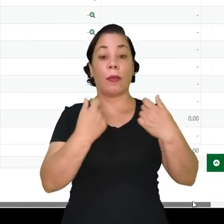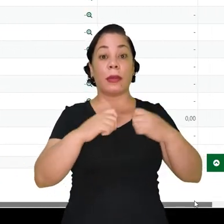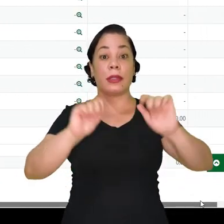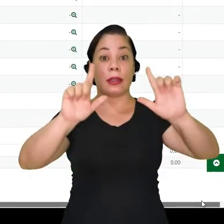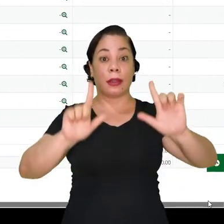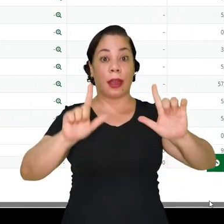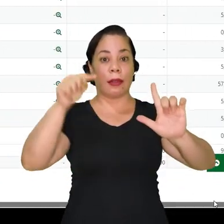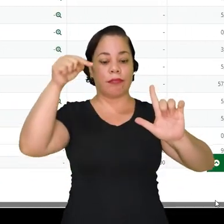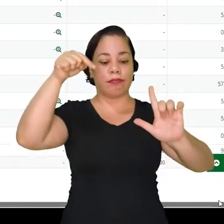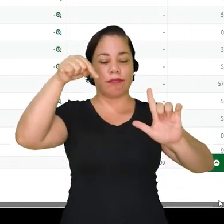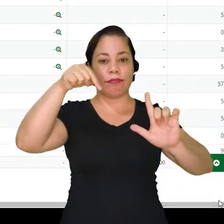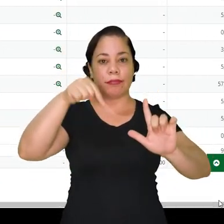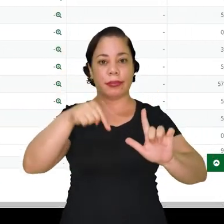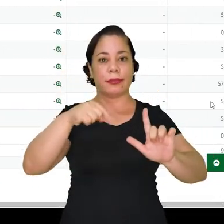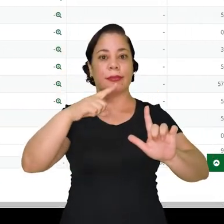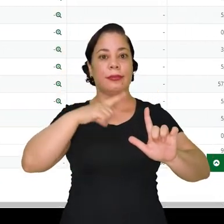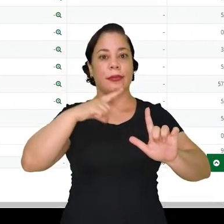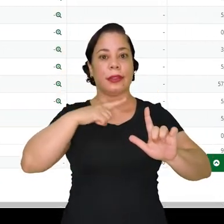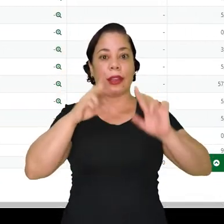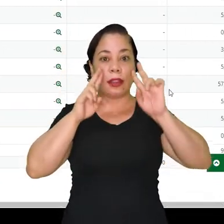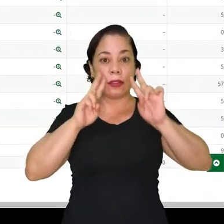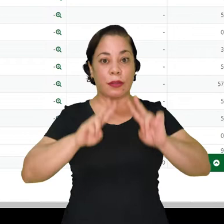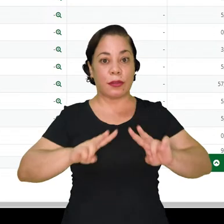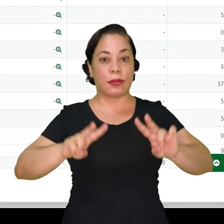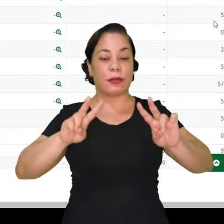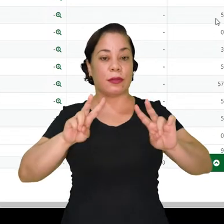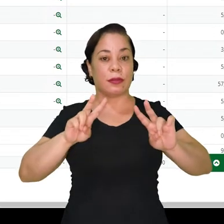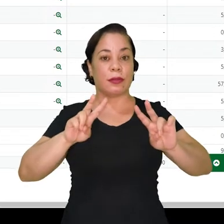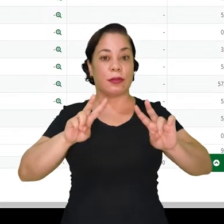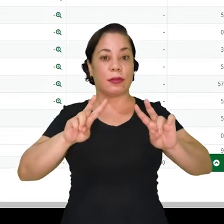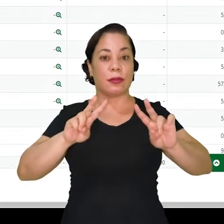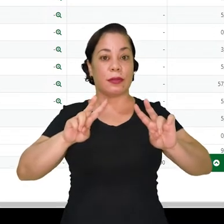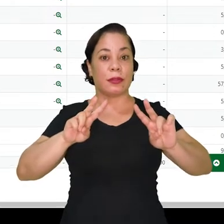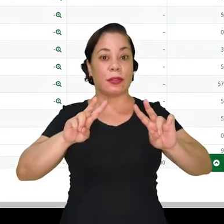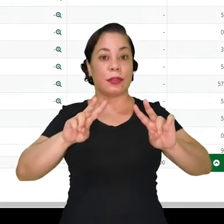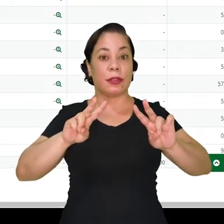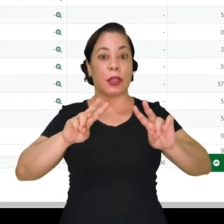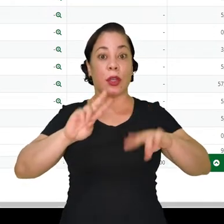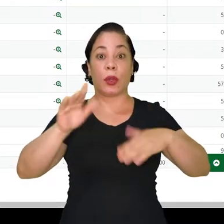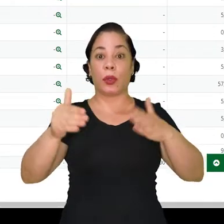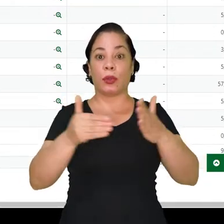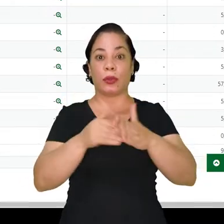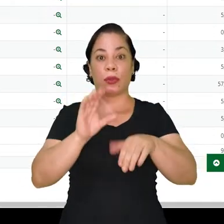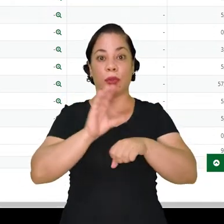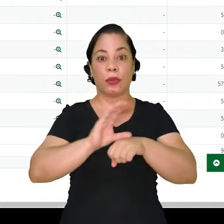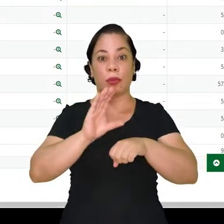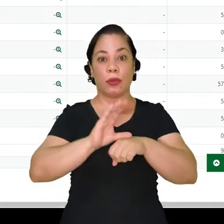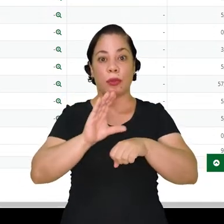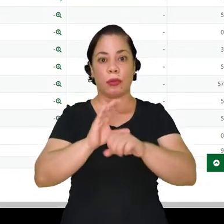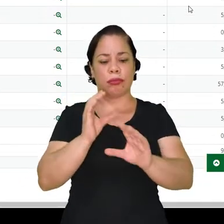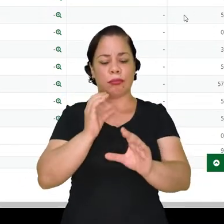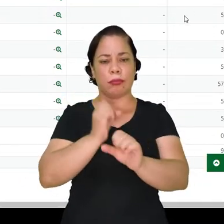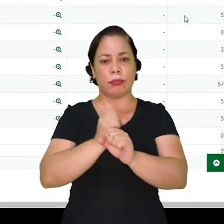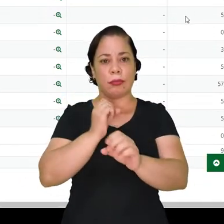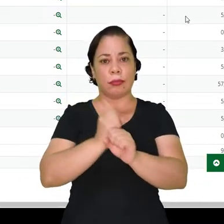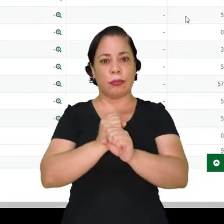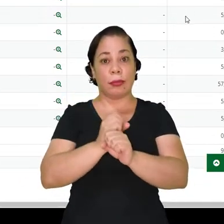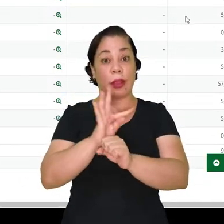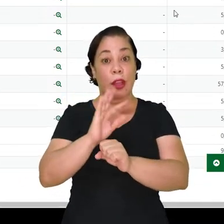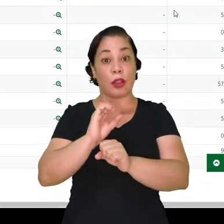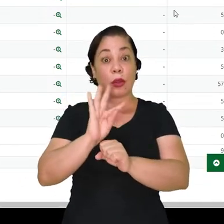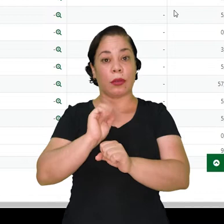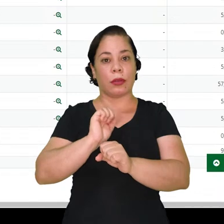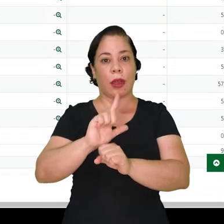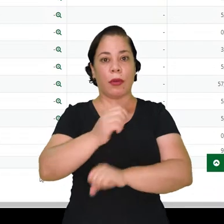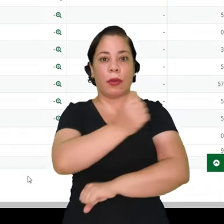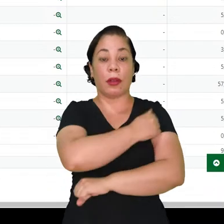rolar a tela aqui embaixo, nós temos como visualizar o total do curso, que é a nota que o aluno